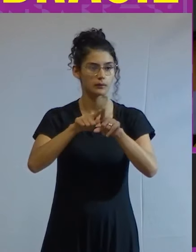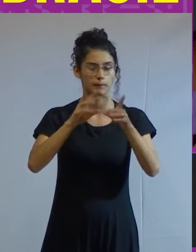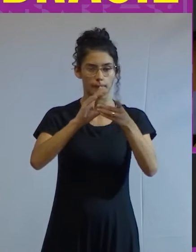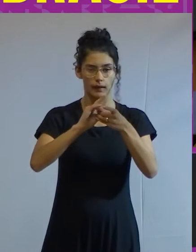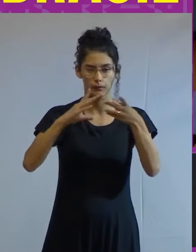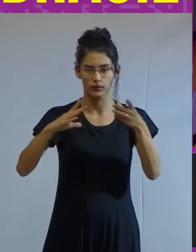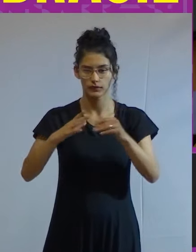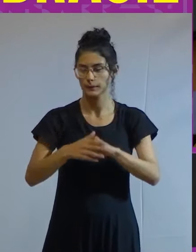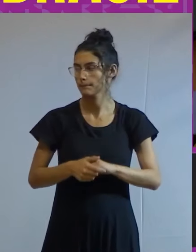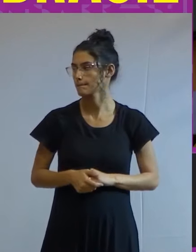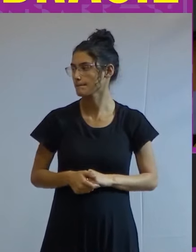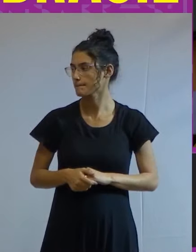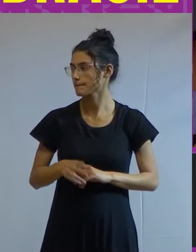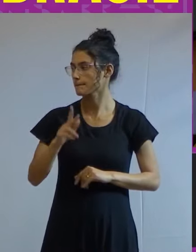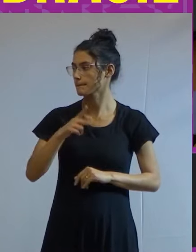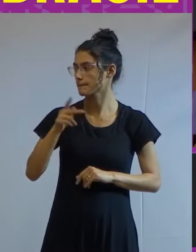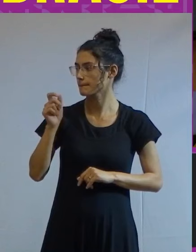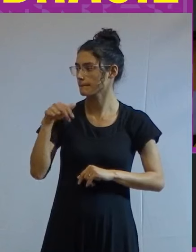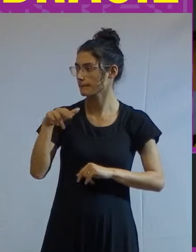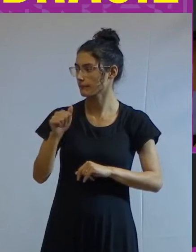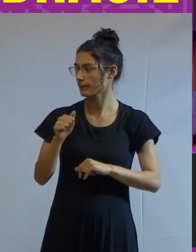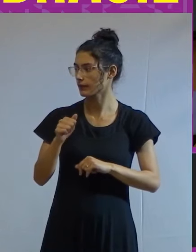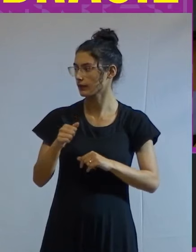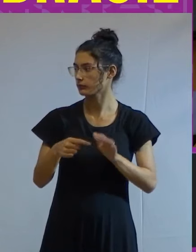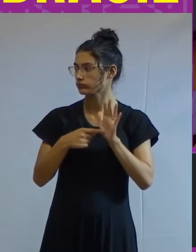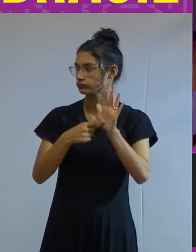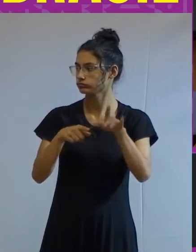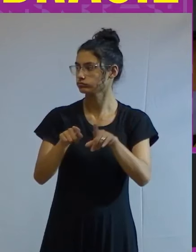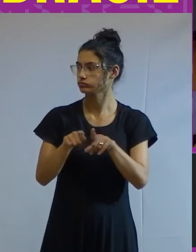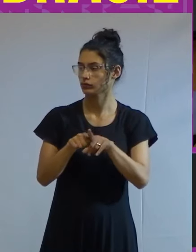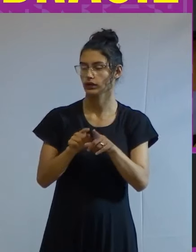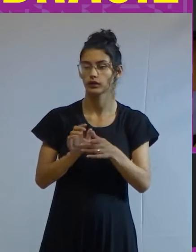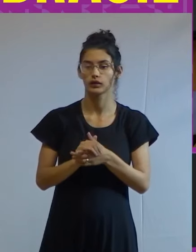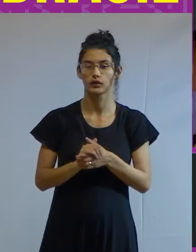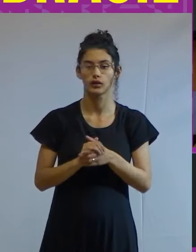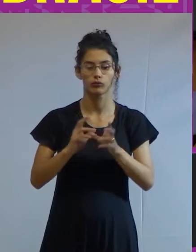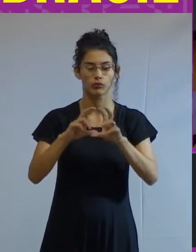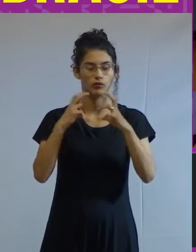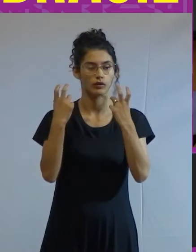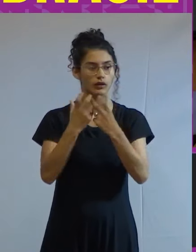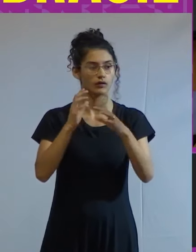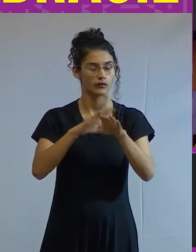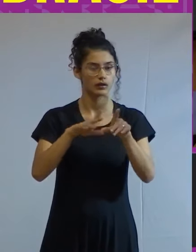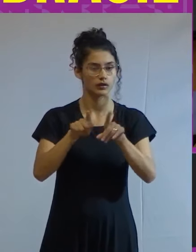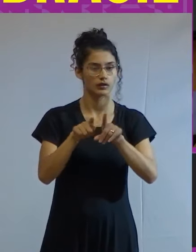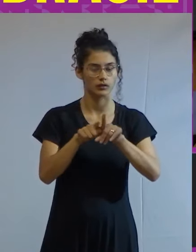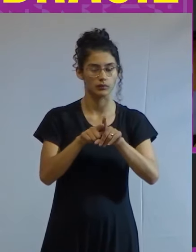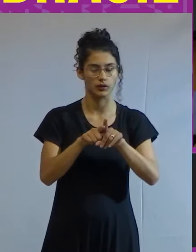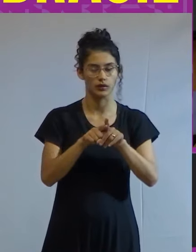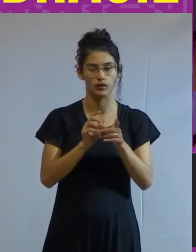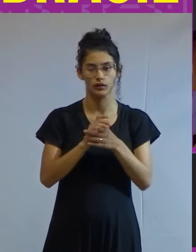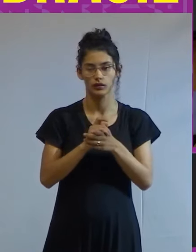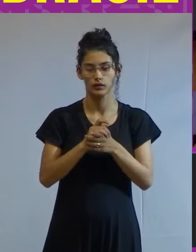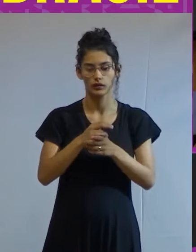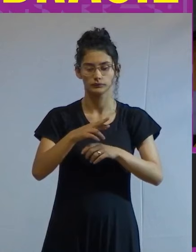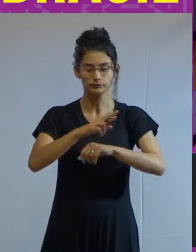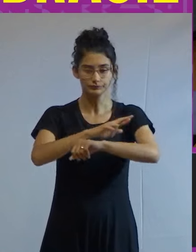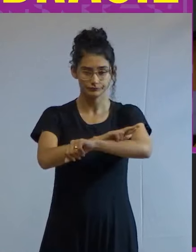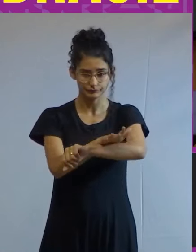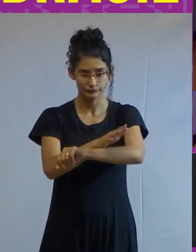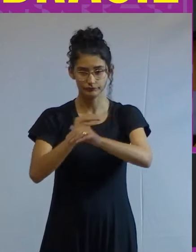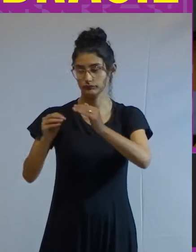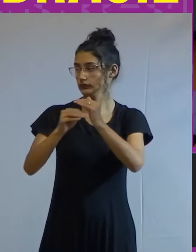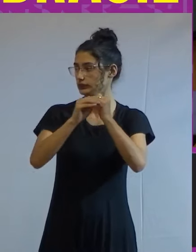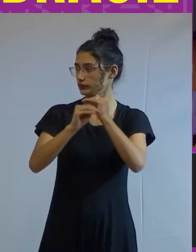Democracia. Professora Leda Paulani vai nos apresentar uma conferência intitulada Fratura Social, Racismo e